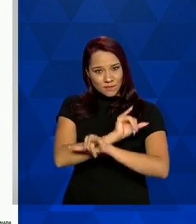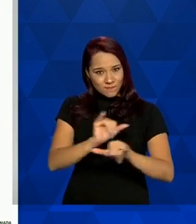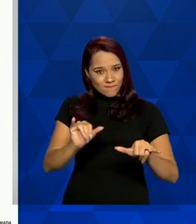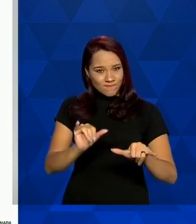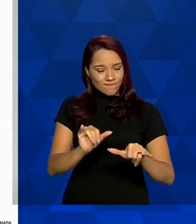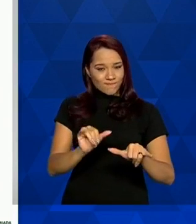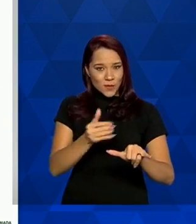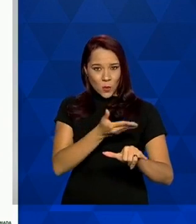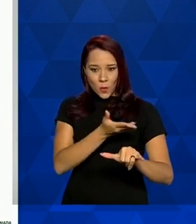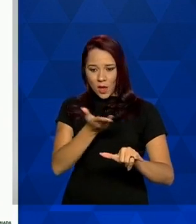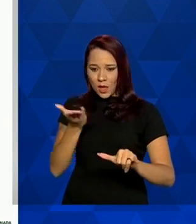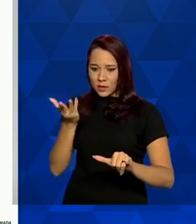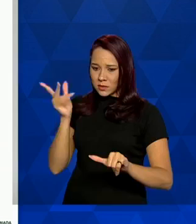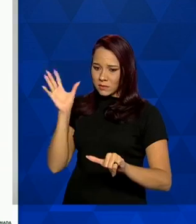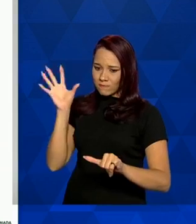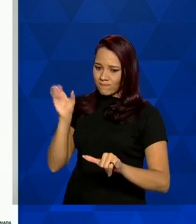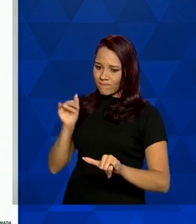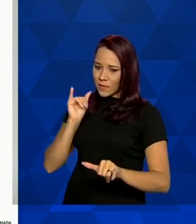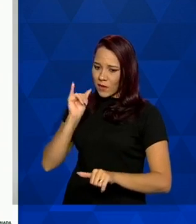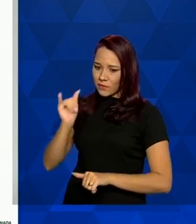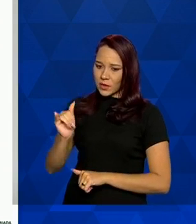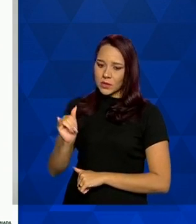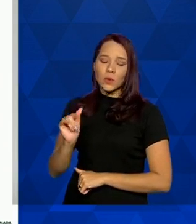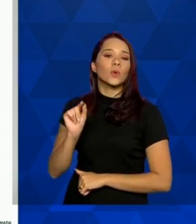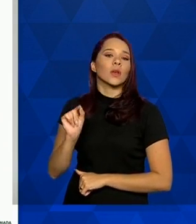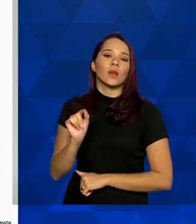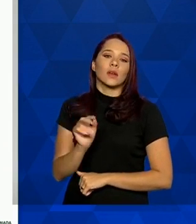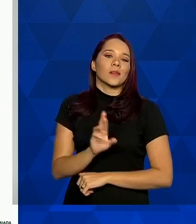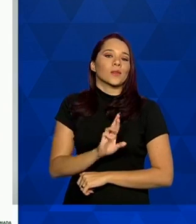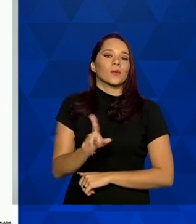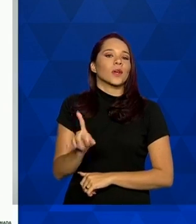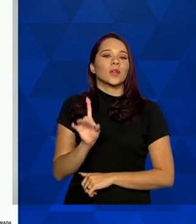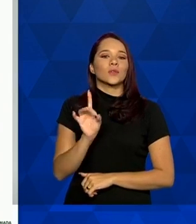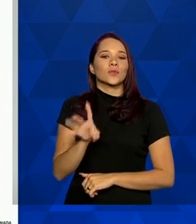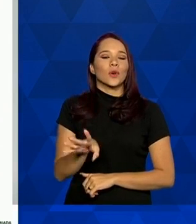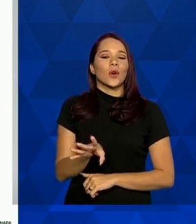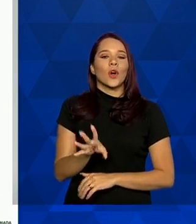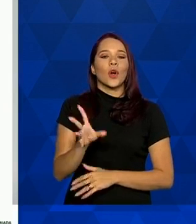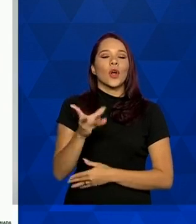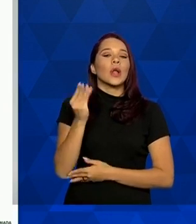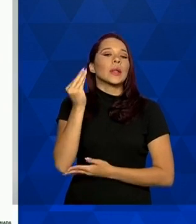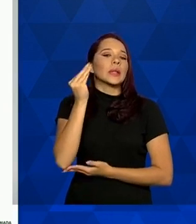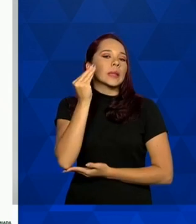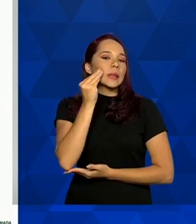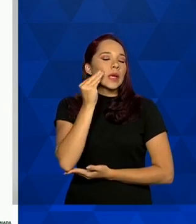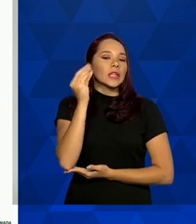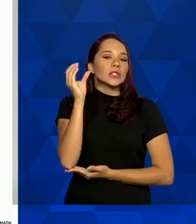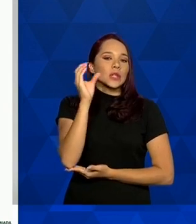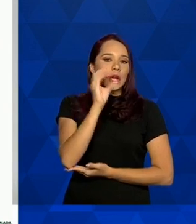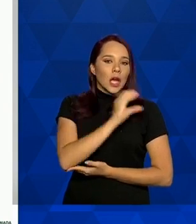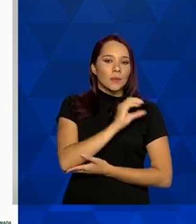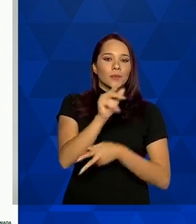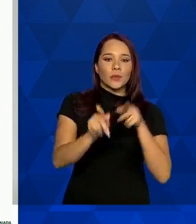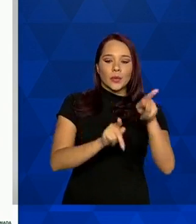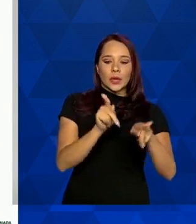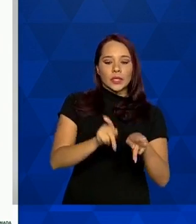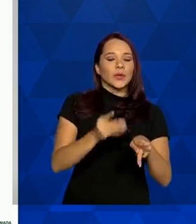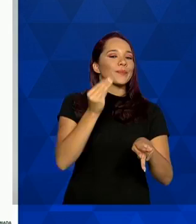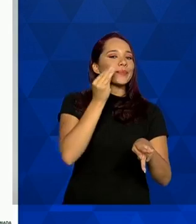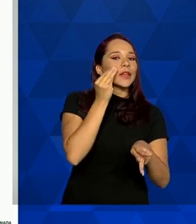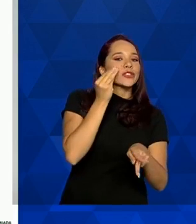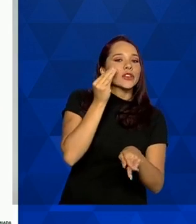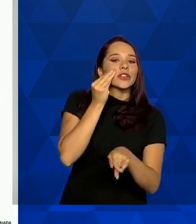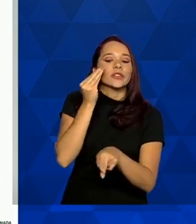com essa informação é que não adianta aplicar o teste rápido na população